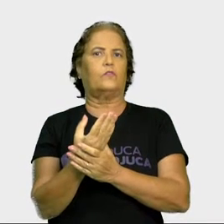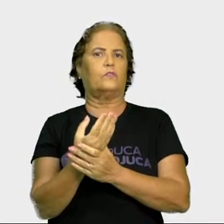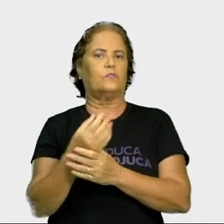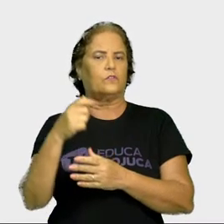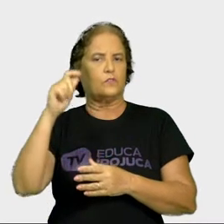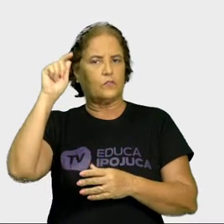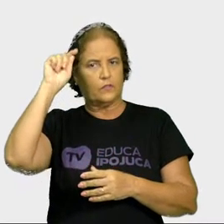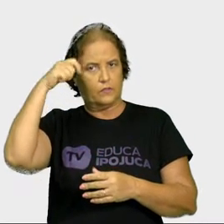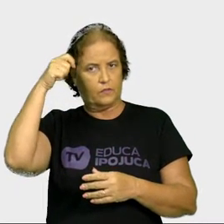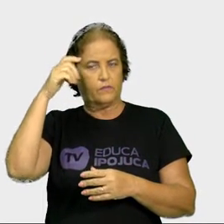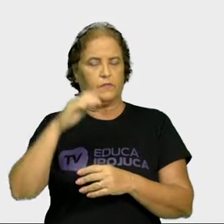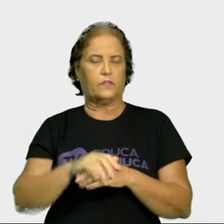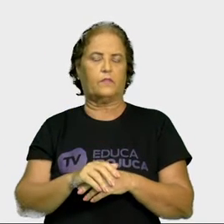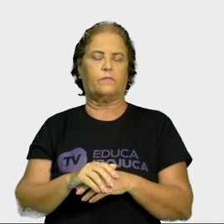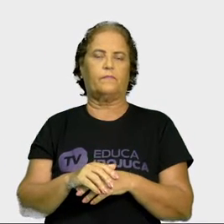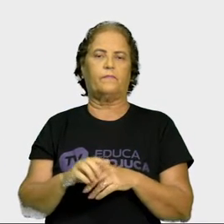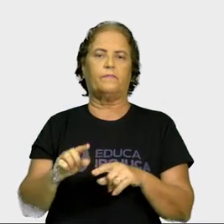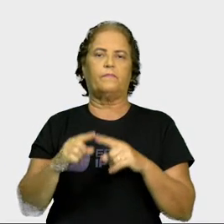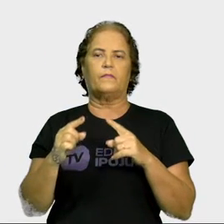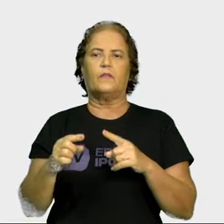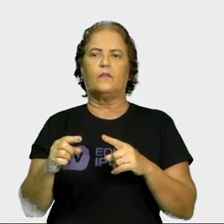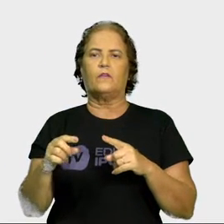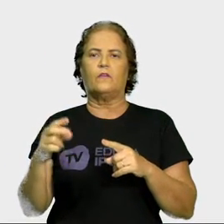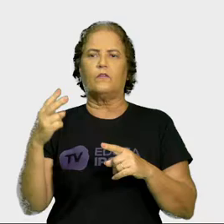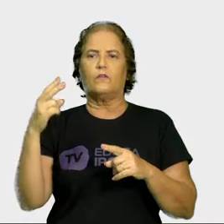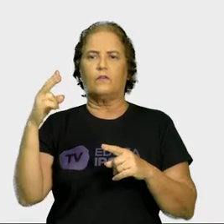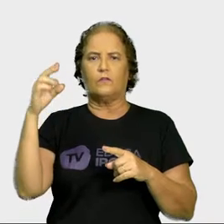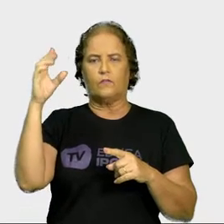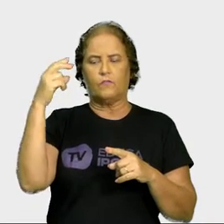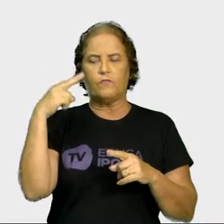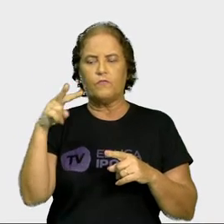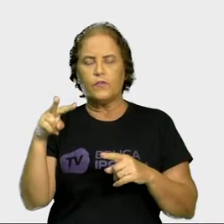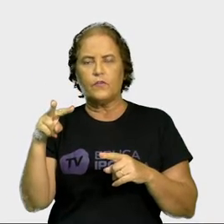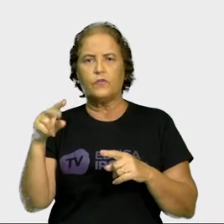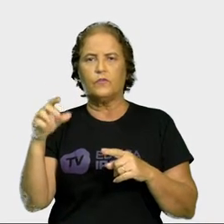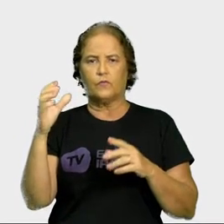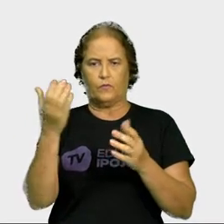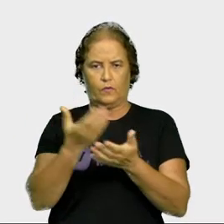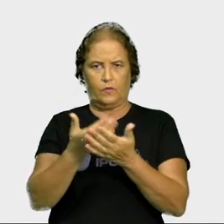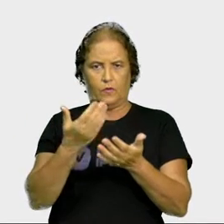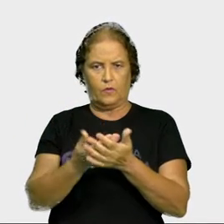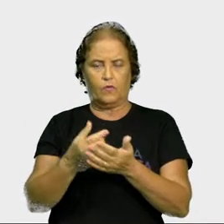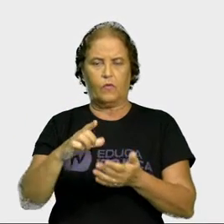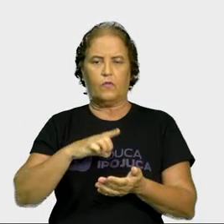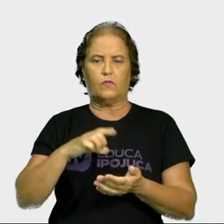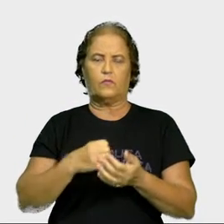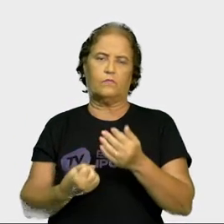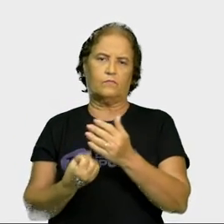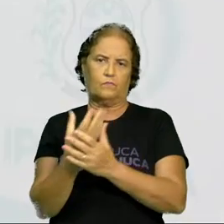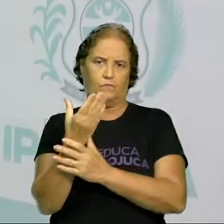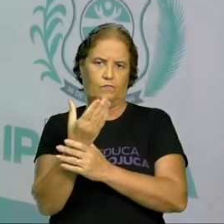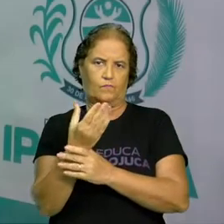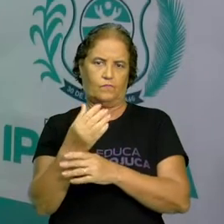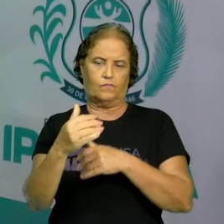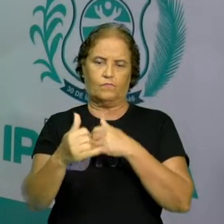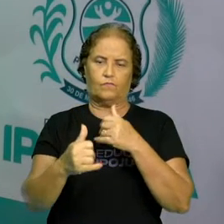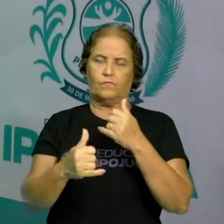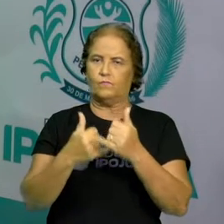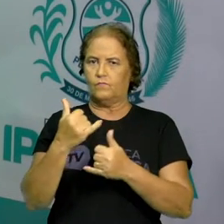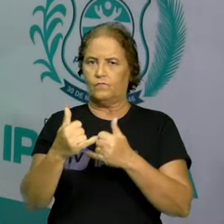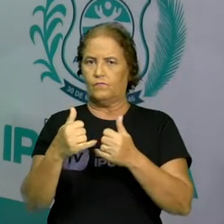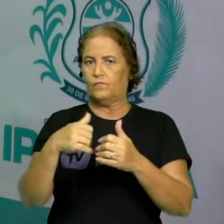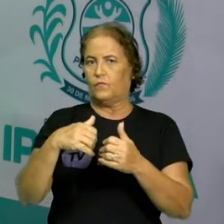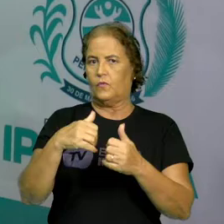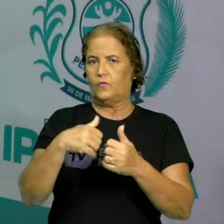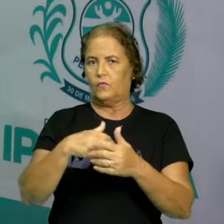Revisando a nossa aula, a gente percebeu que temos a origem dos jogos e brincadeiras do Brasil, que foi através dos